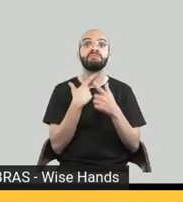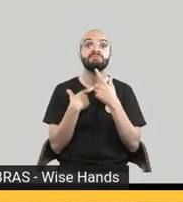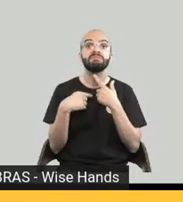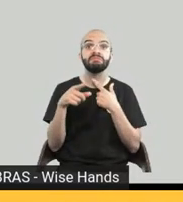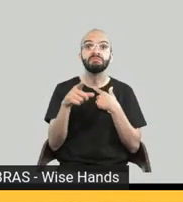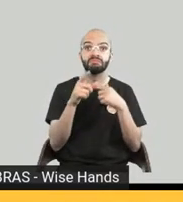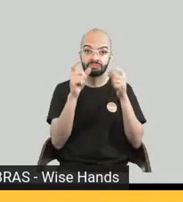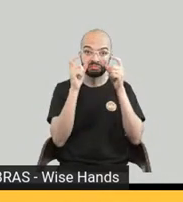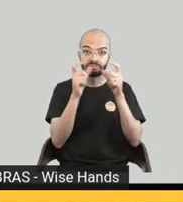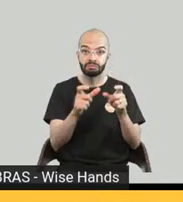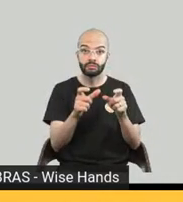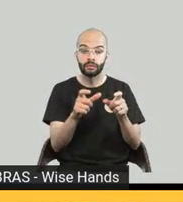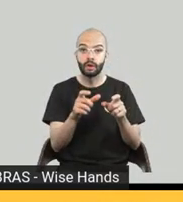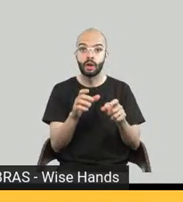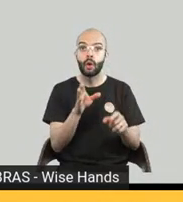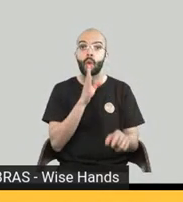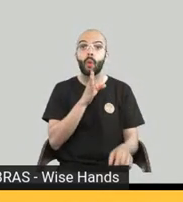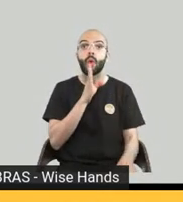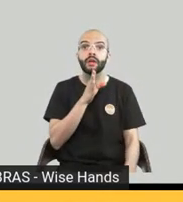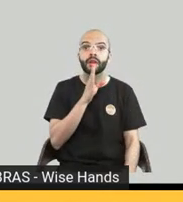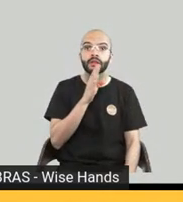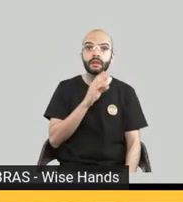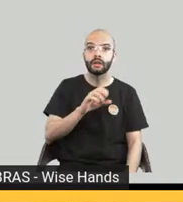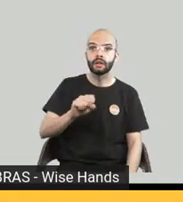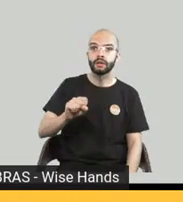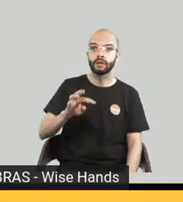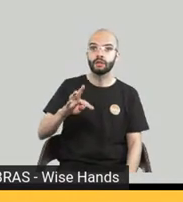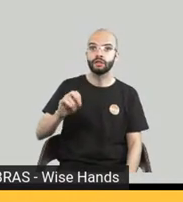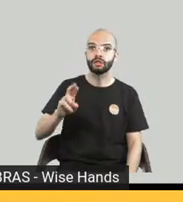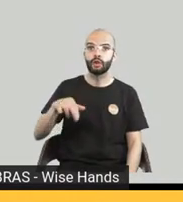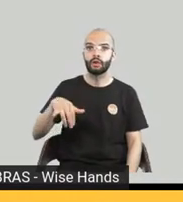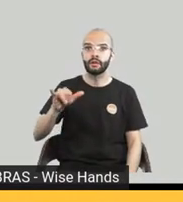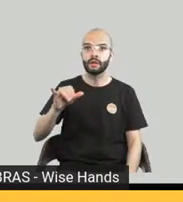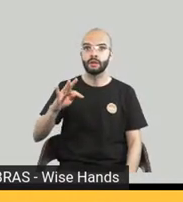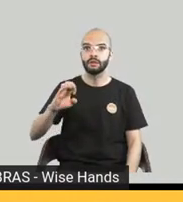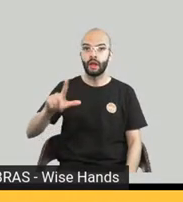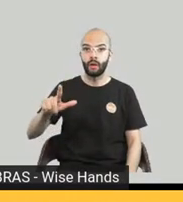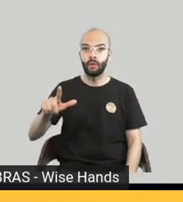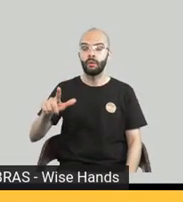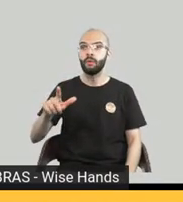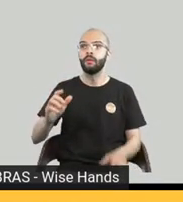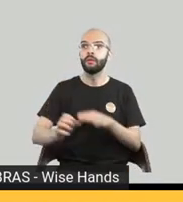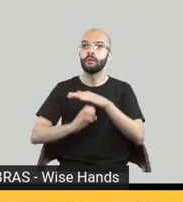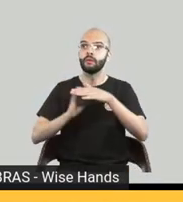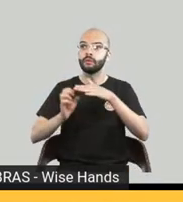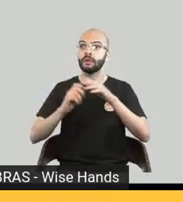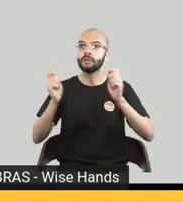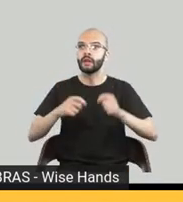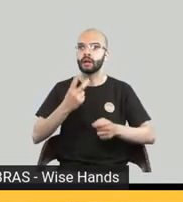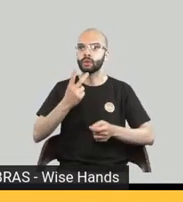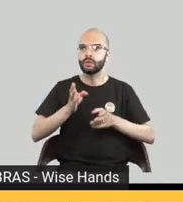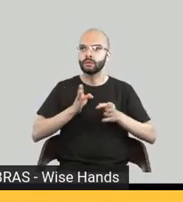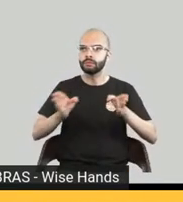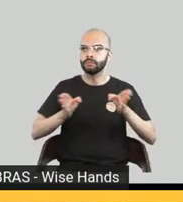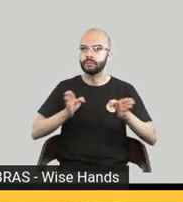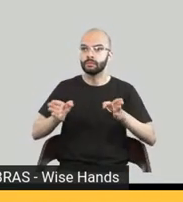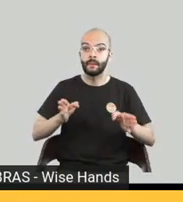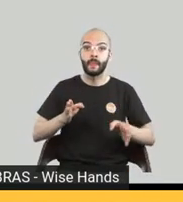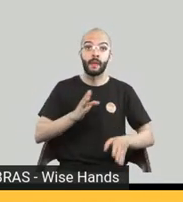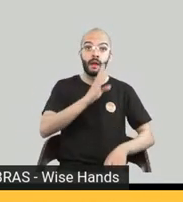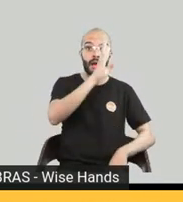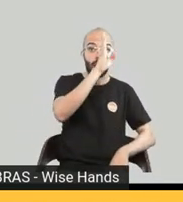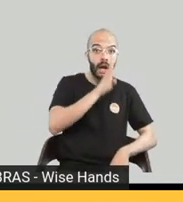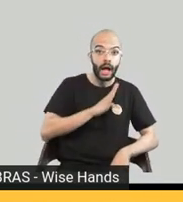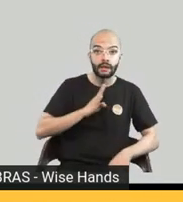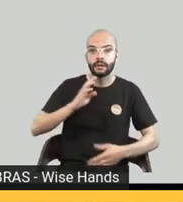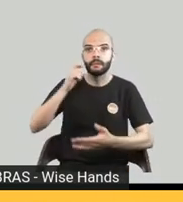aplicativo no celular você tem duas modalidades a modalidade de assinatura é uma modalidade gratuita a gente